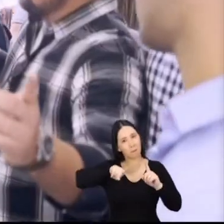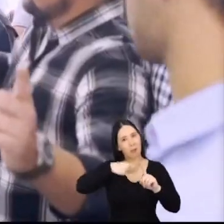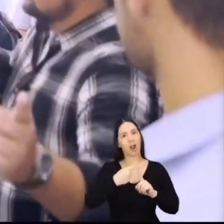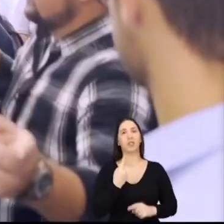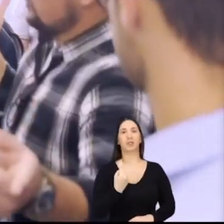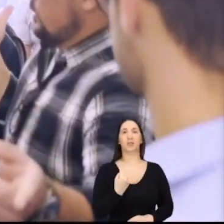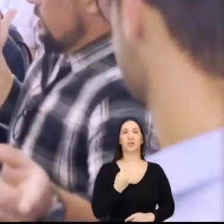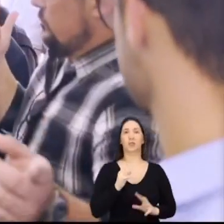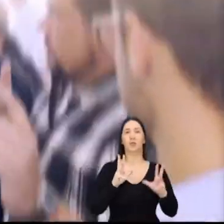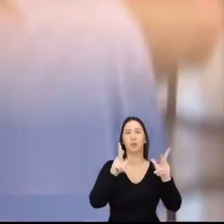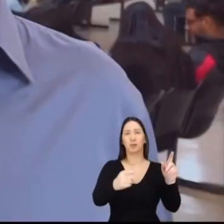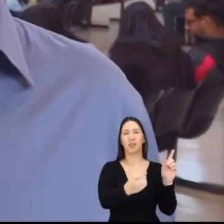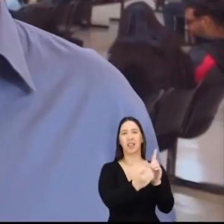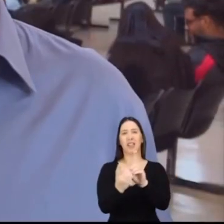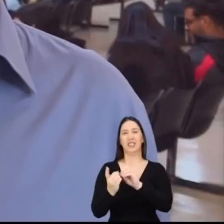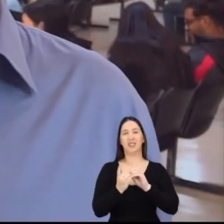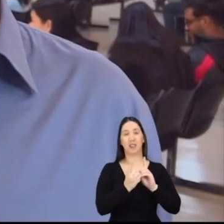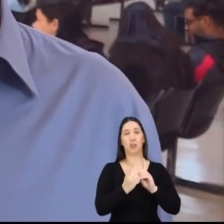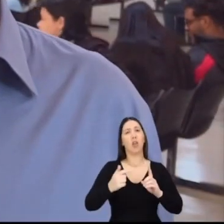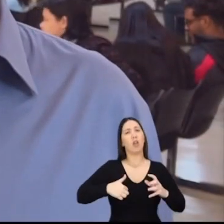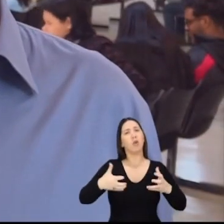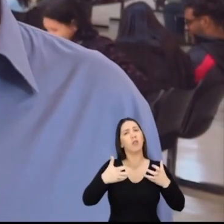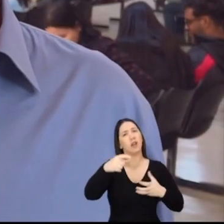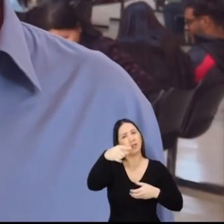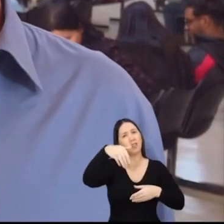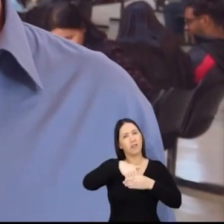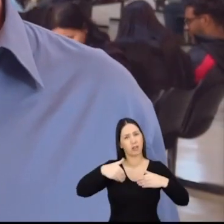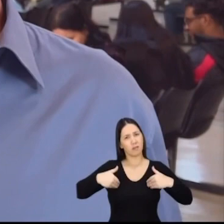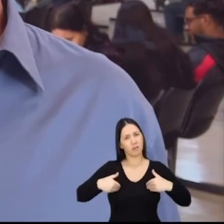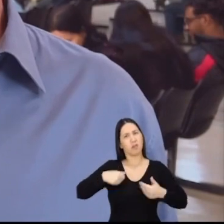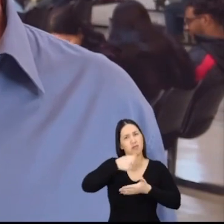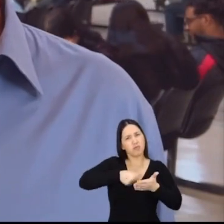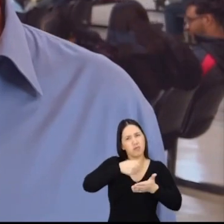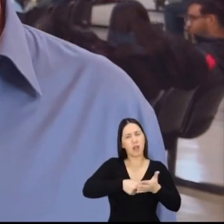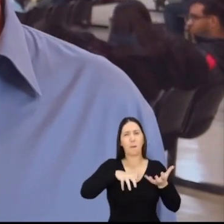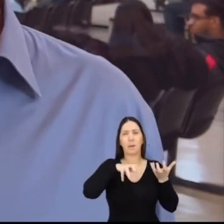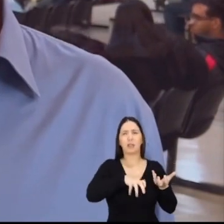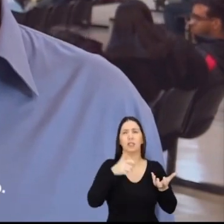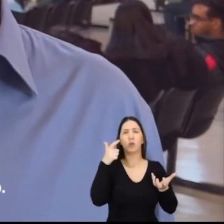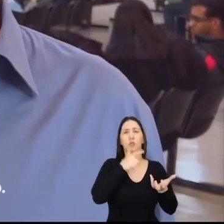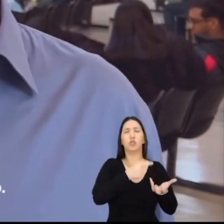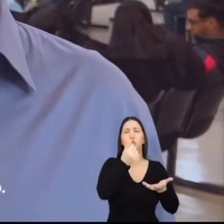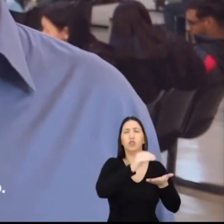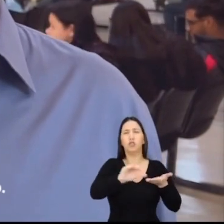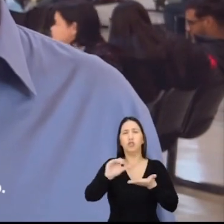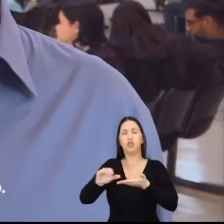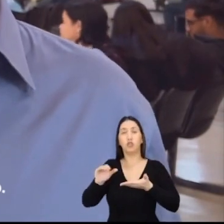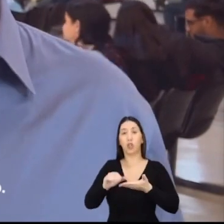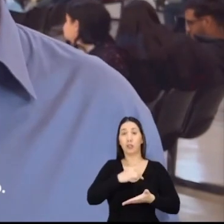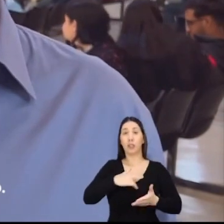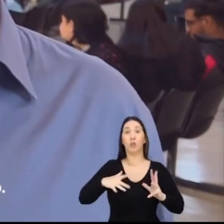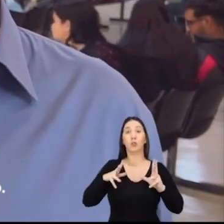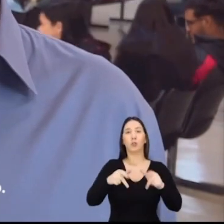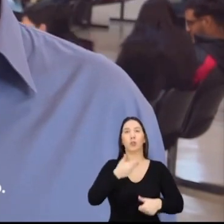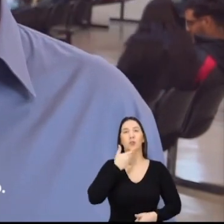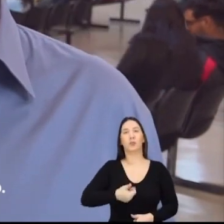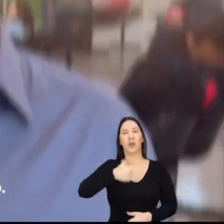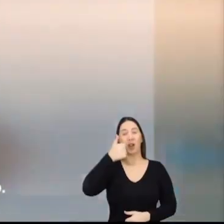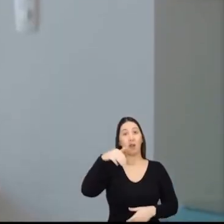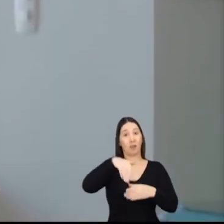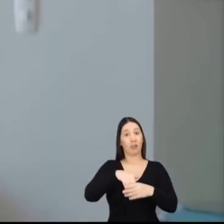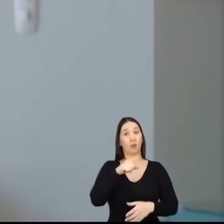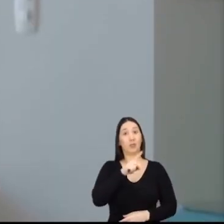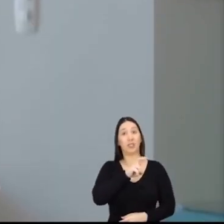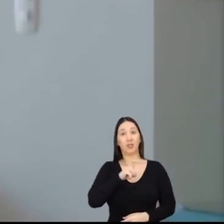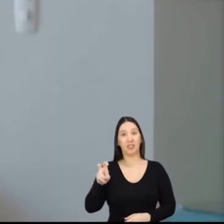atender toda essa população pet. Por isso, quero o seu voto, para lutar por mais recursos em Brasília e mudar a saúde de todos em